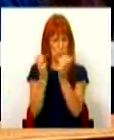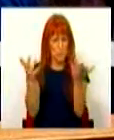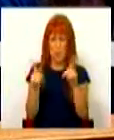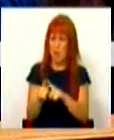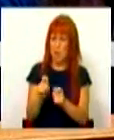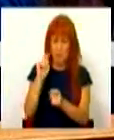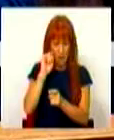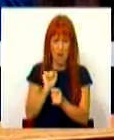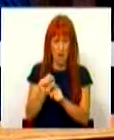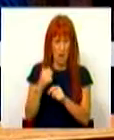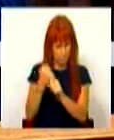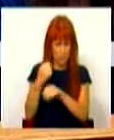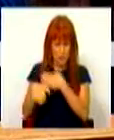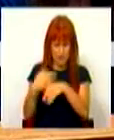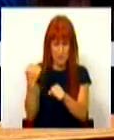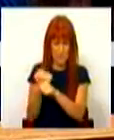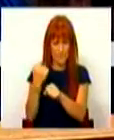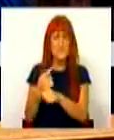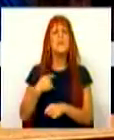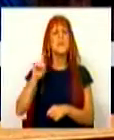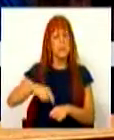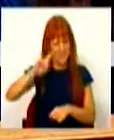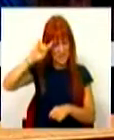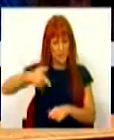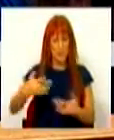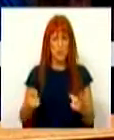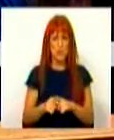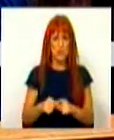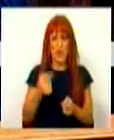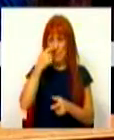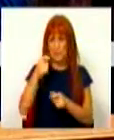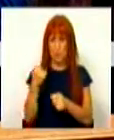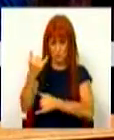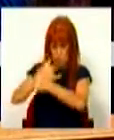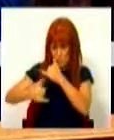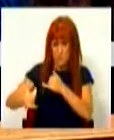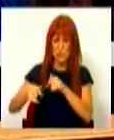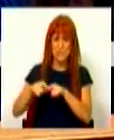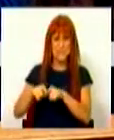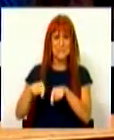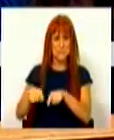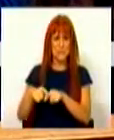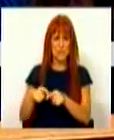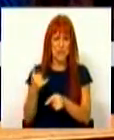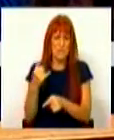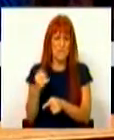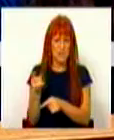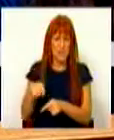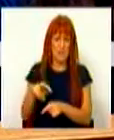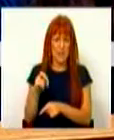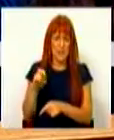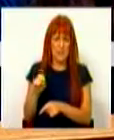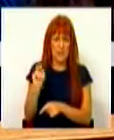para assegurar o seu funcionamento e também sabemos que os quadros que substituíram pessoas com 20 e 30 anos